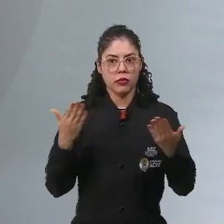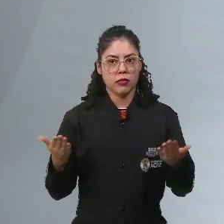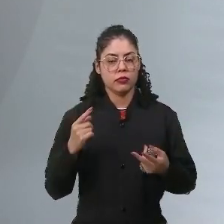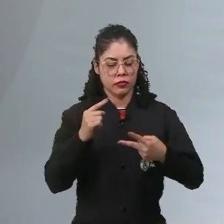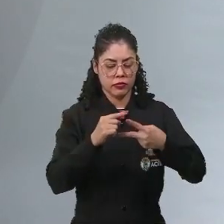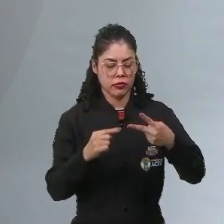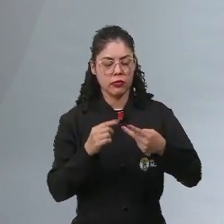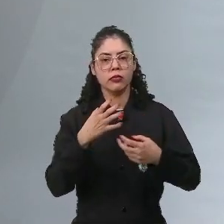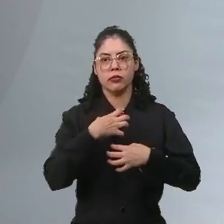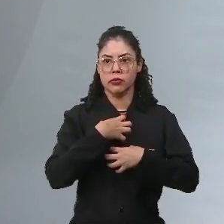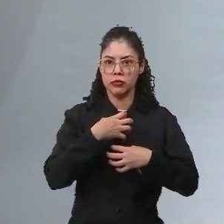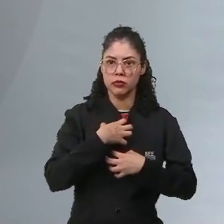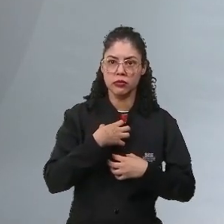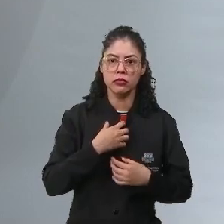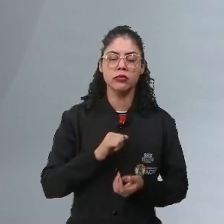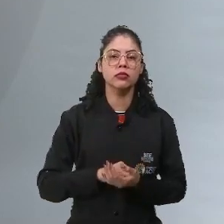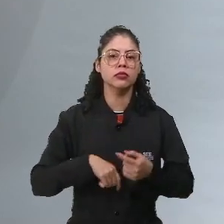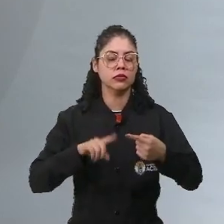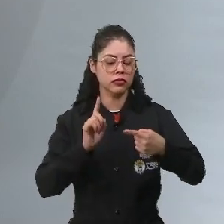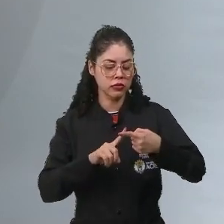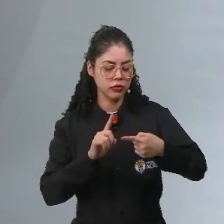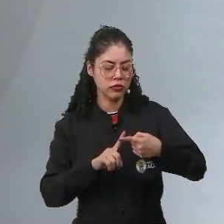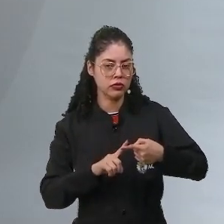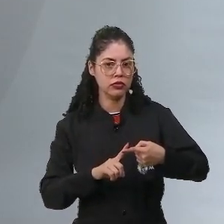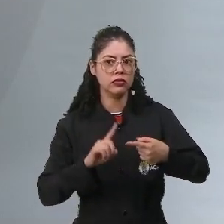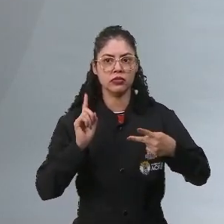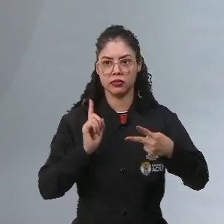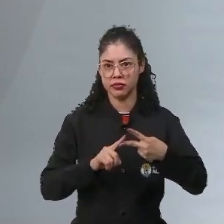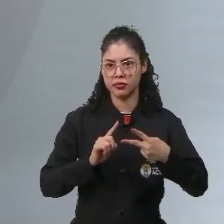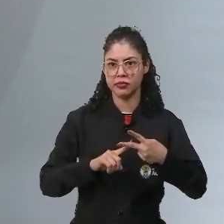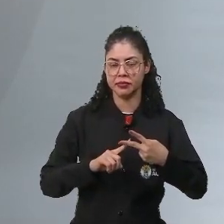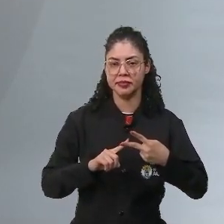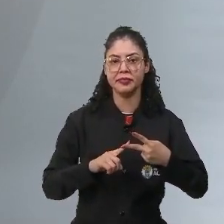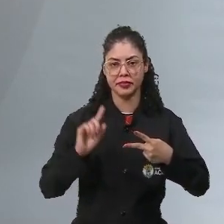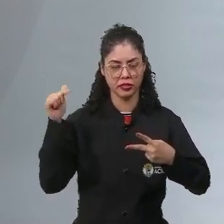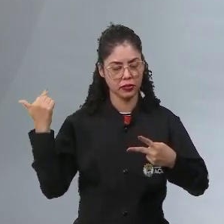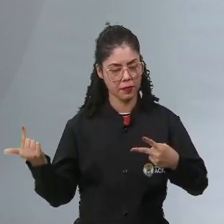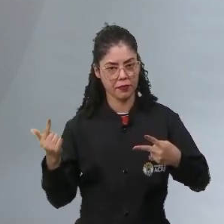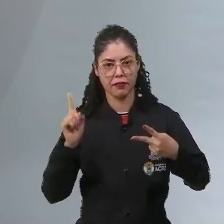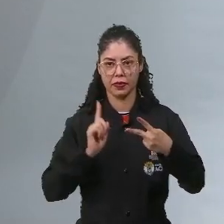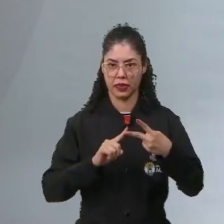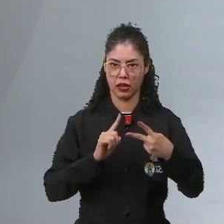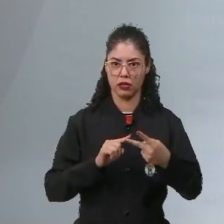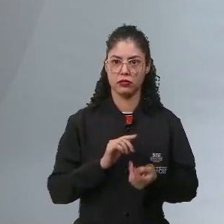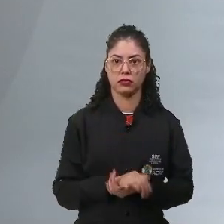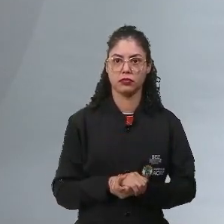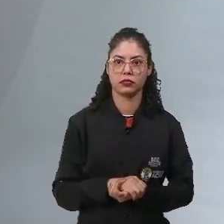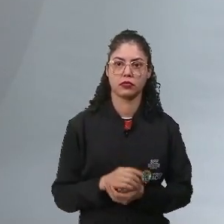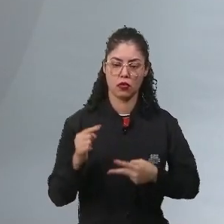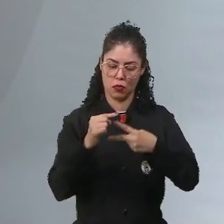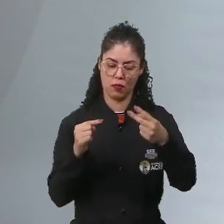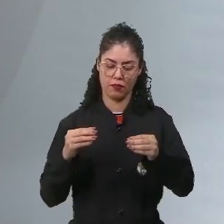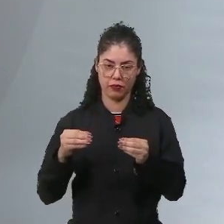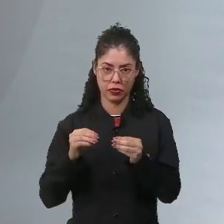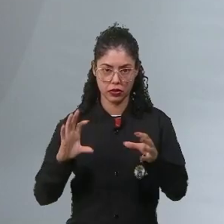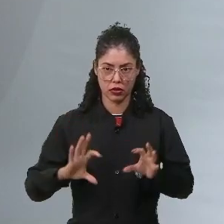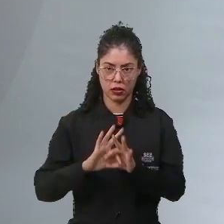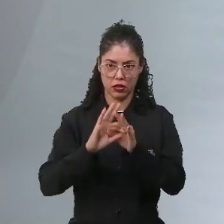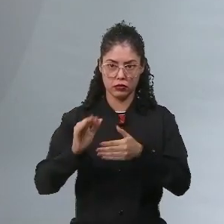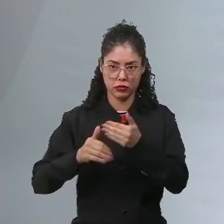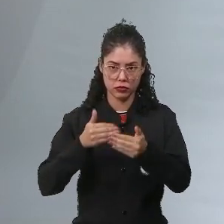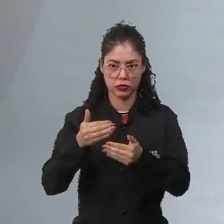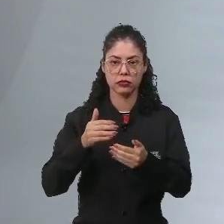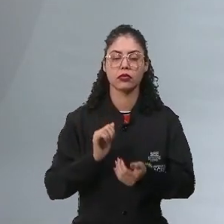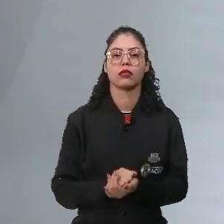em dois momentos, a gente vai ter a ascensão dos jacobinos com Robespierre, e do outro lado, gente vai ter, mais na frente, a ascensão dos girondinos dentro desse processo revolucionário.